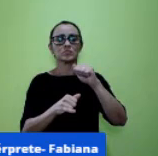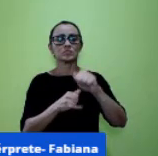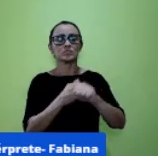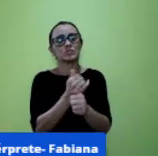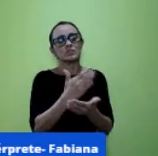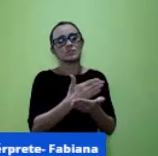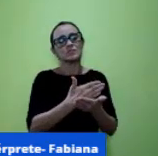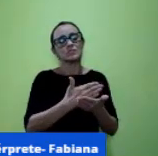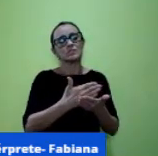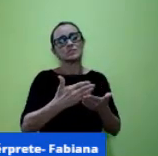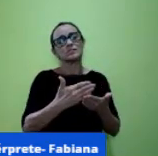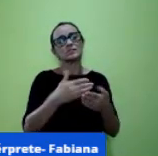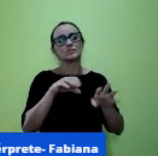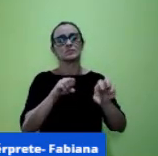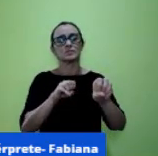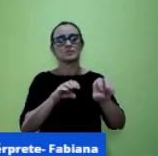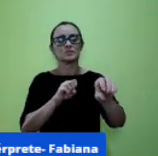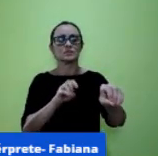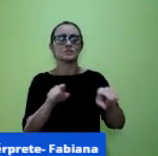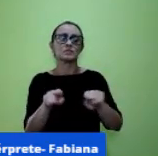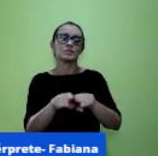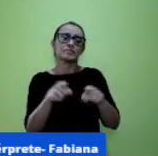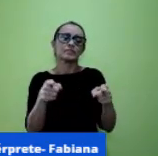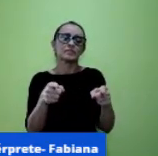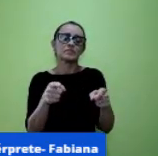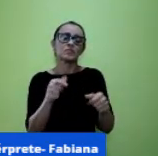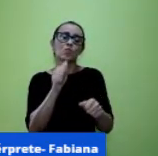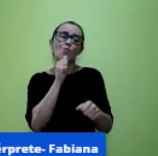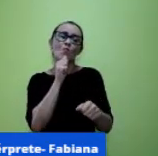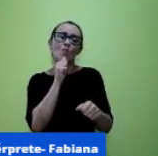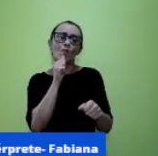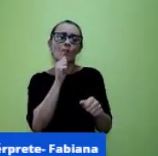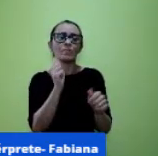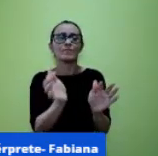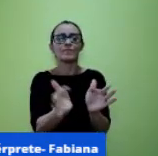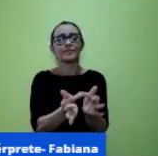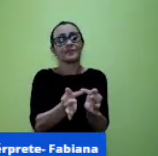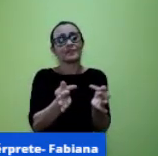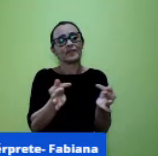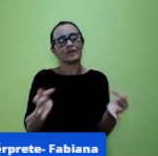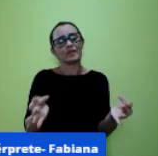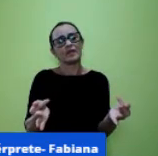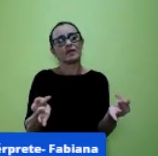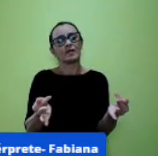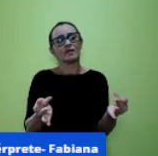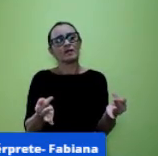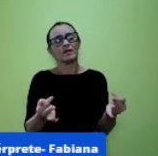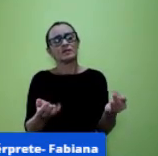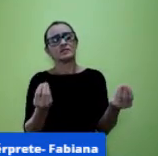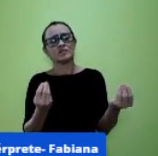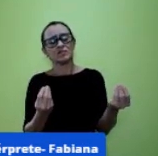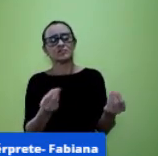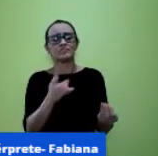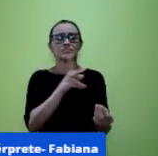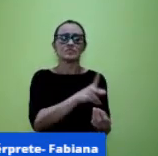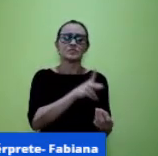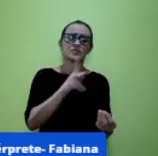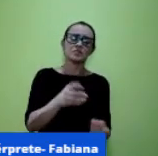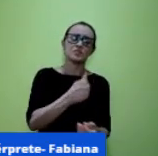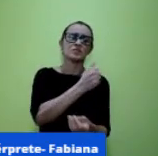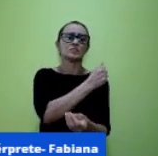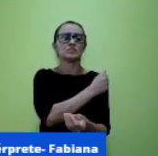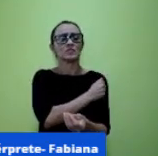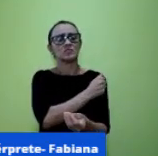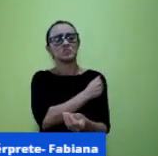mas de uma maneira muito simples né era só realmente uma troca entre o professor e aluno umas